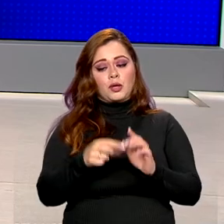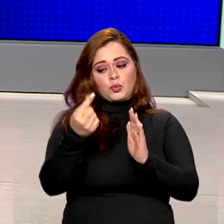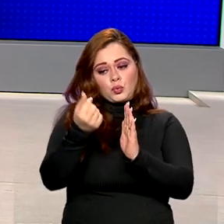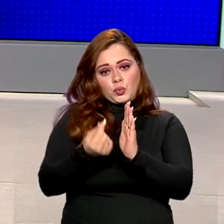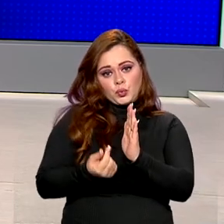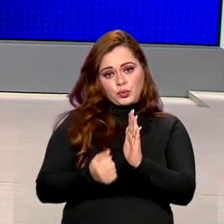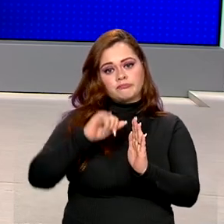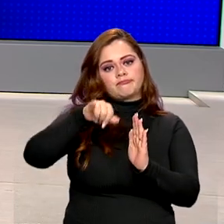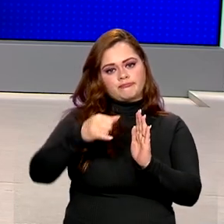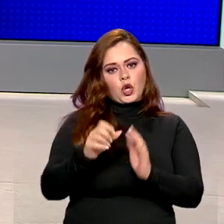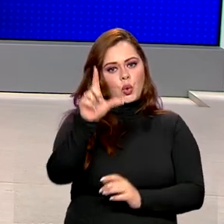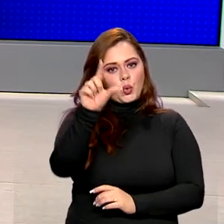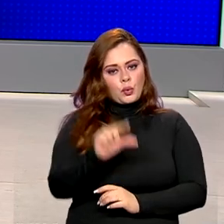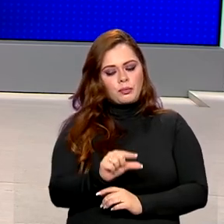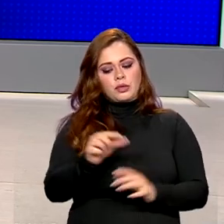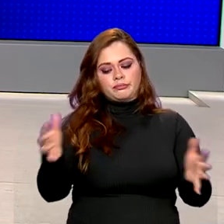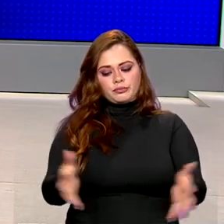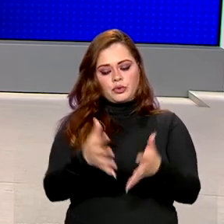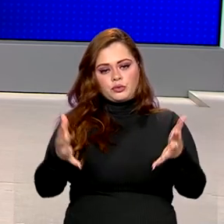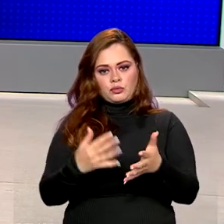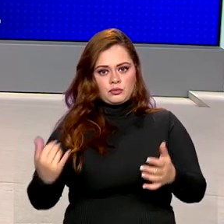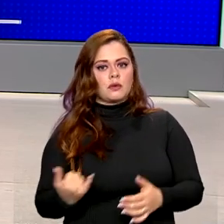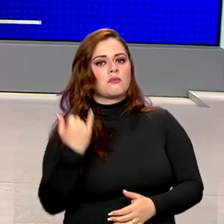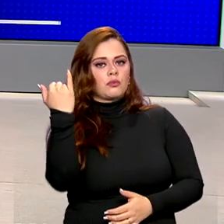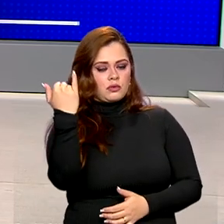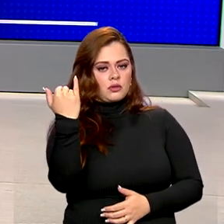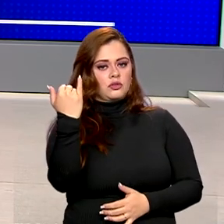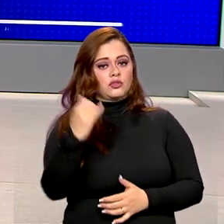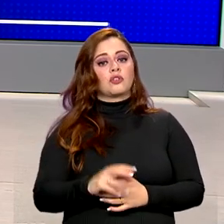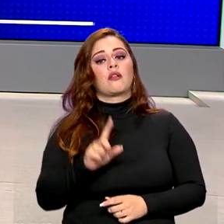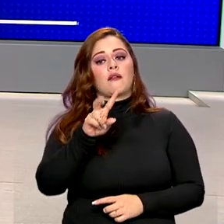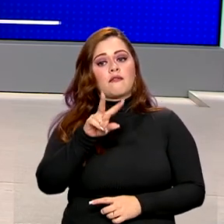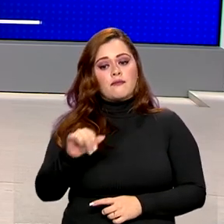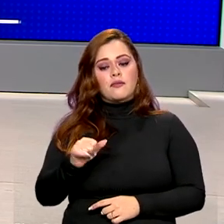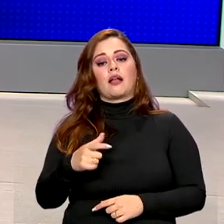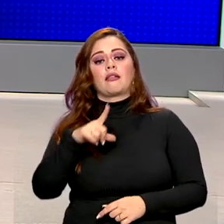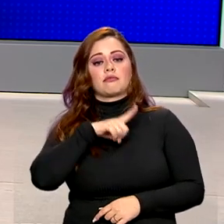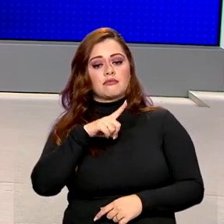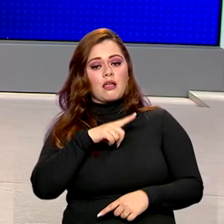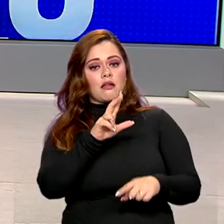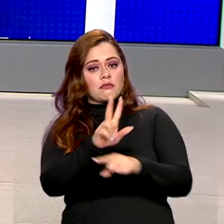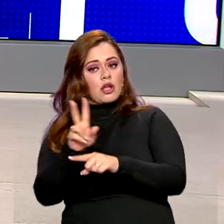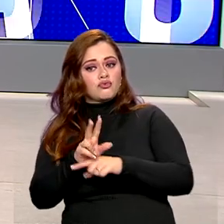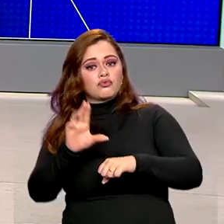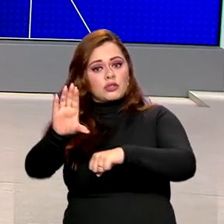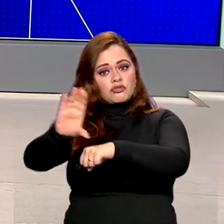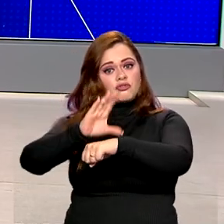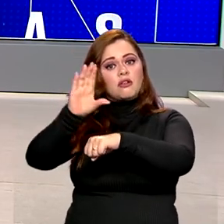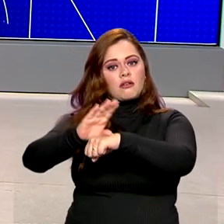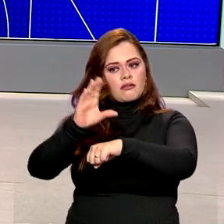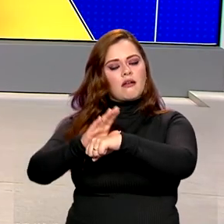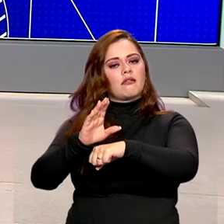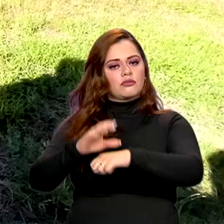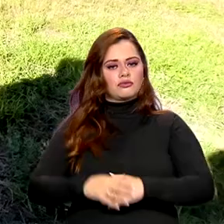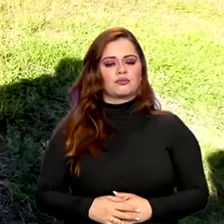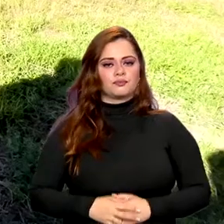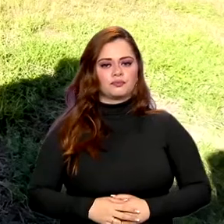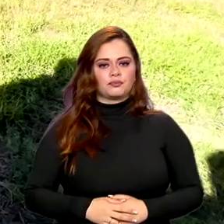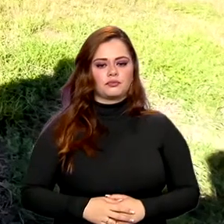menores para quem produz alimentos essenciais, os agricultores contarão com o maior volume de crédito da história.